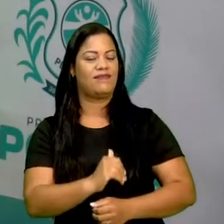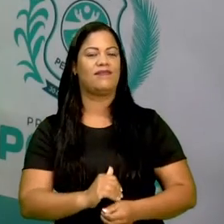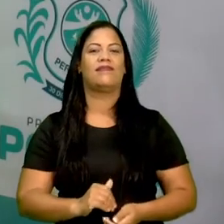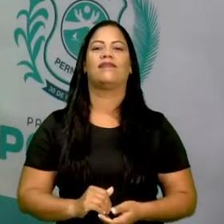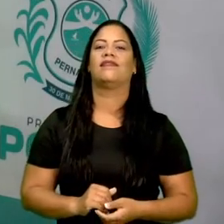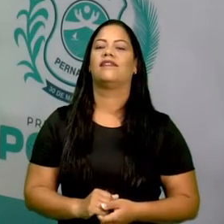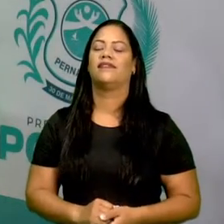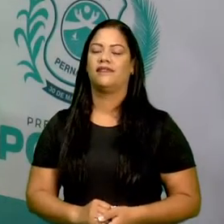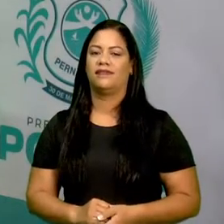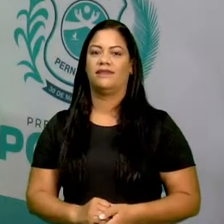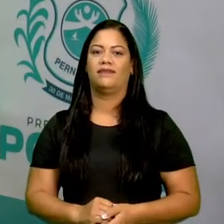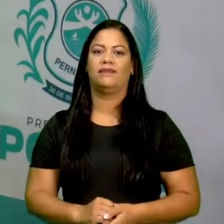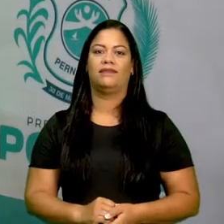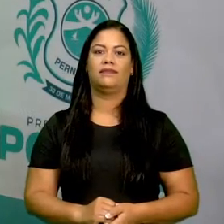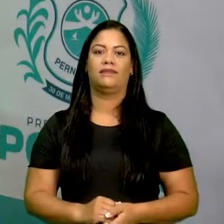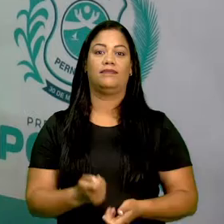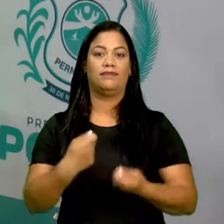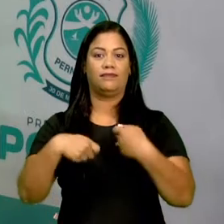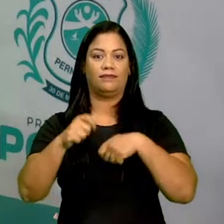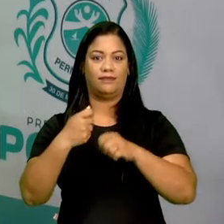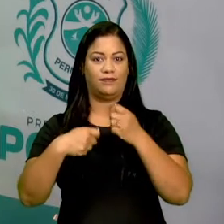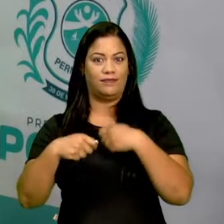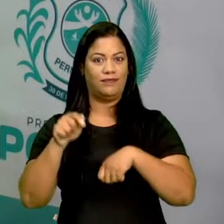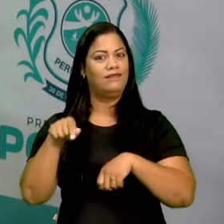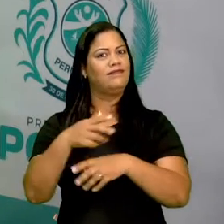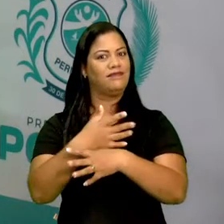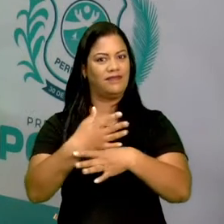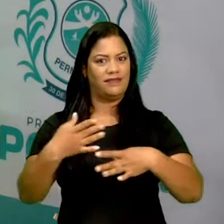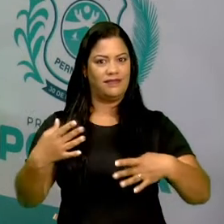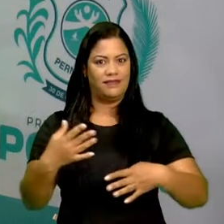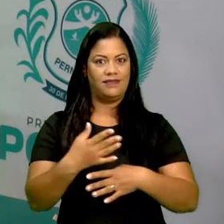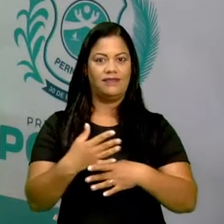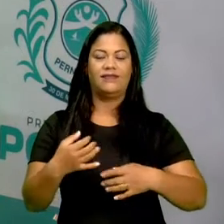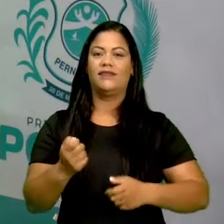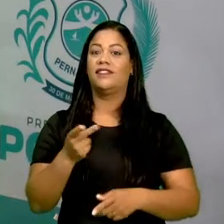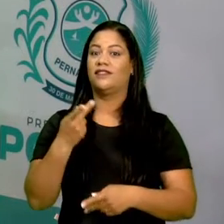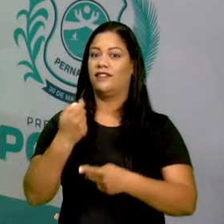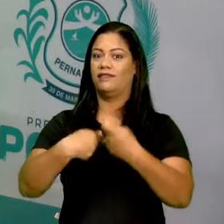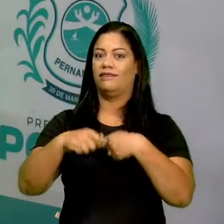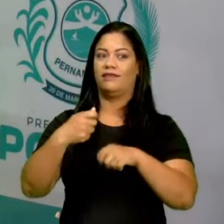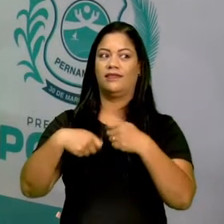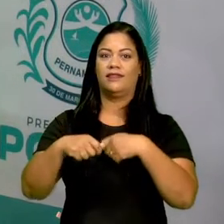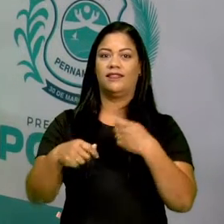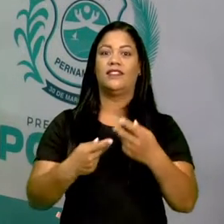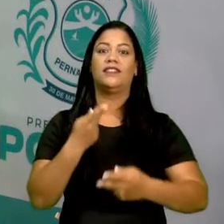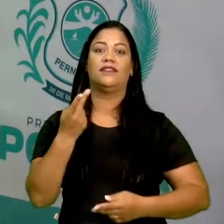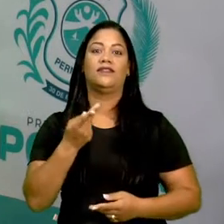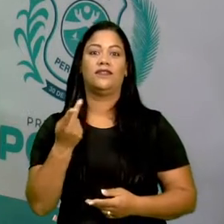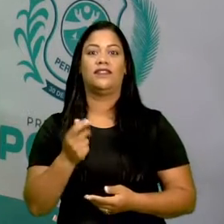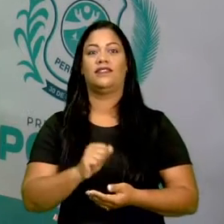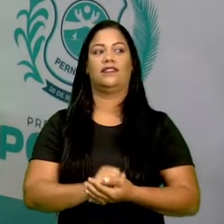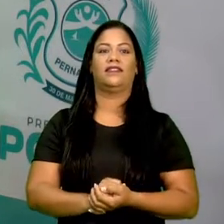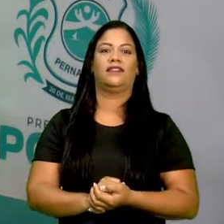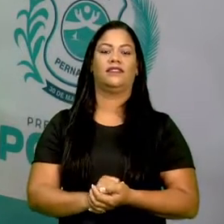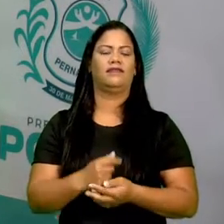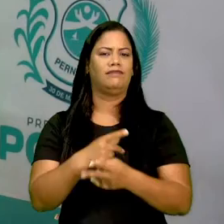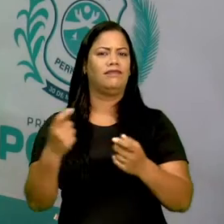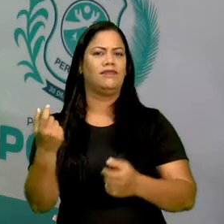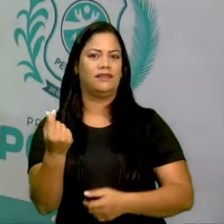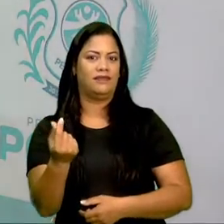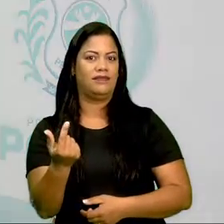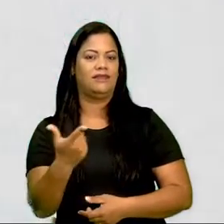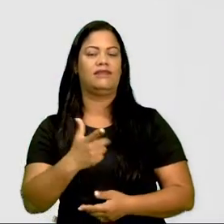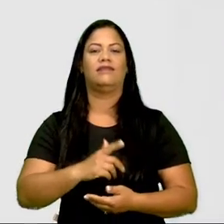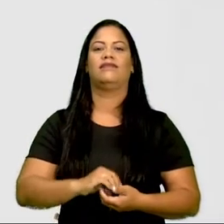Então, vamos lá. Economia de hipojuca. Quando se fala de economia, se fala de recursos financeiros,